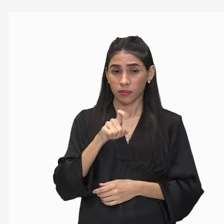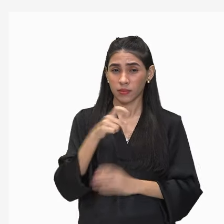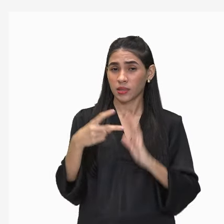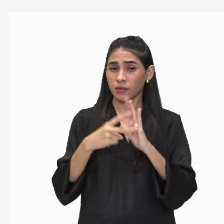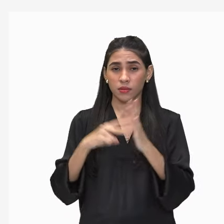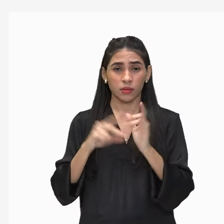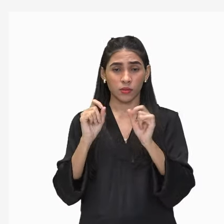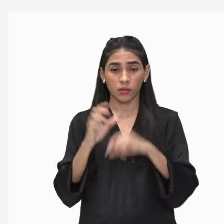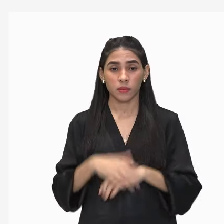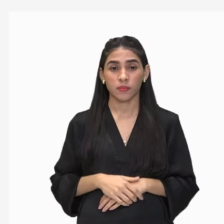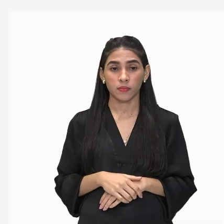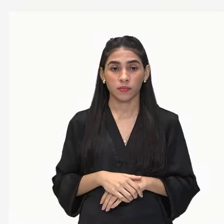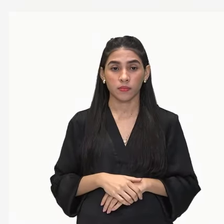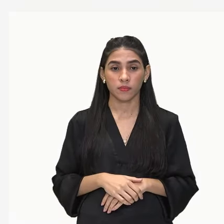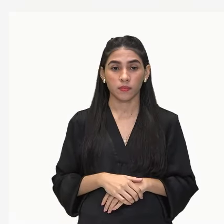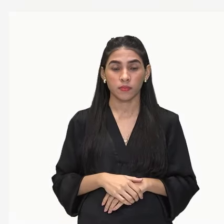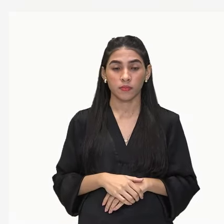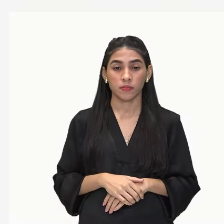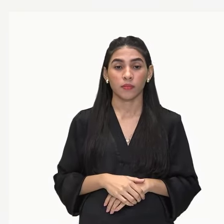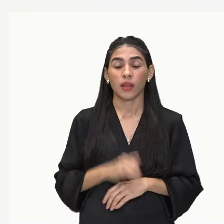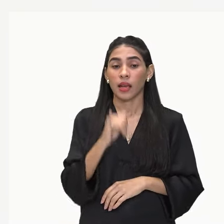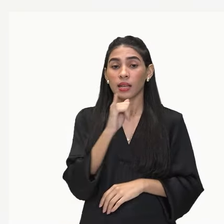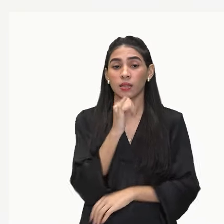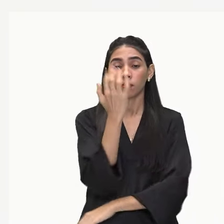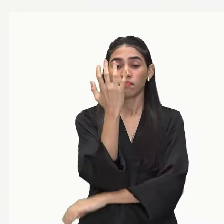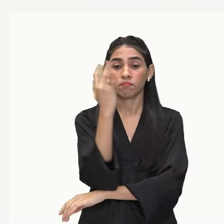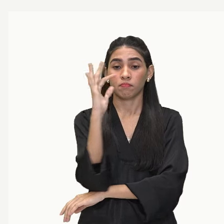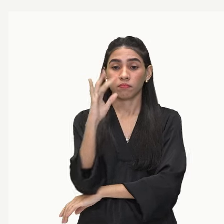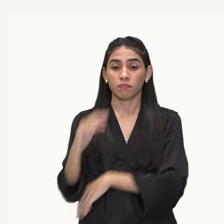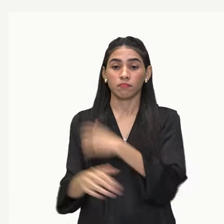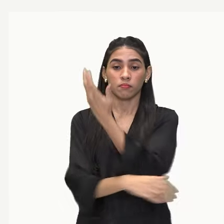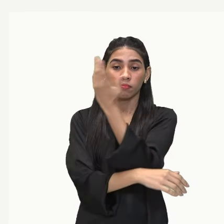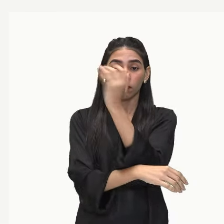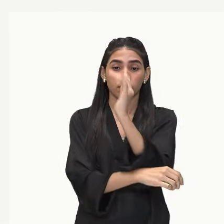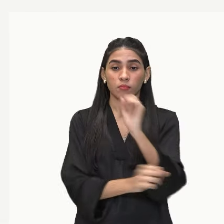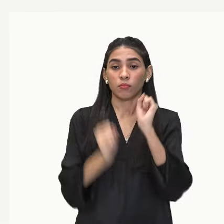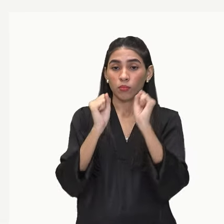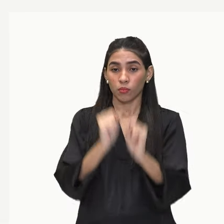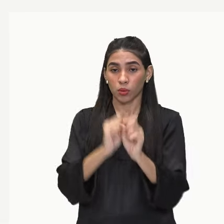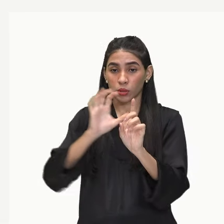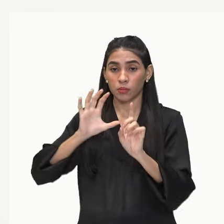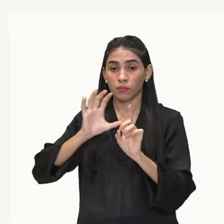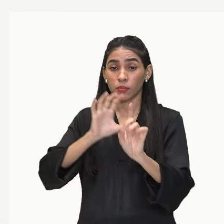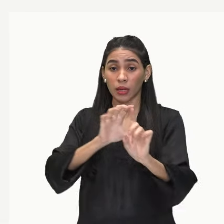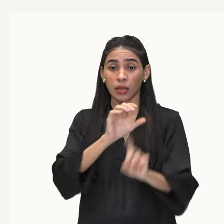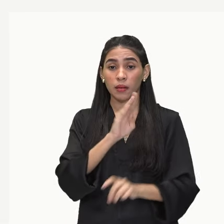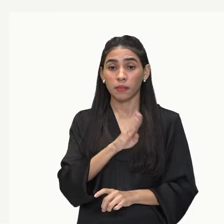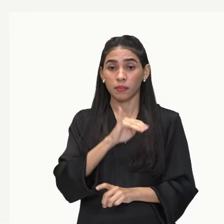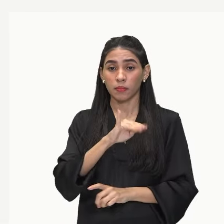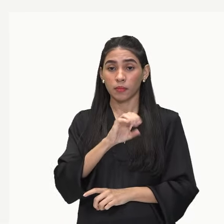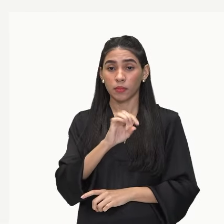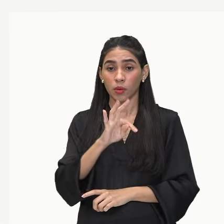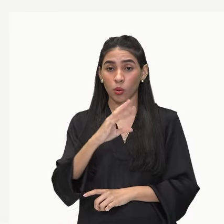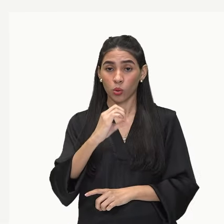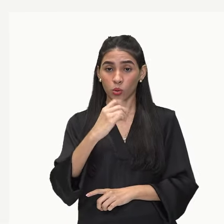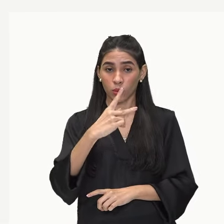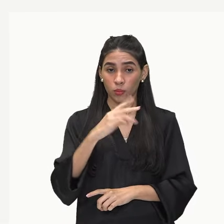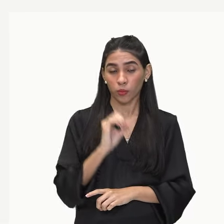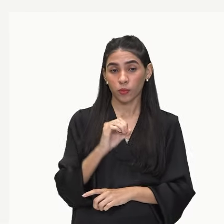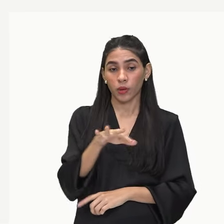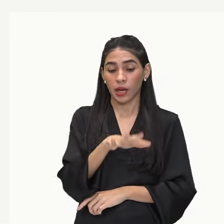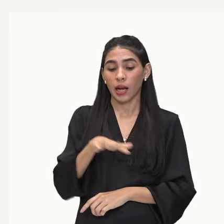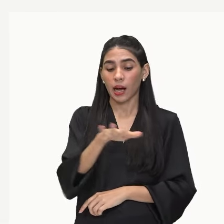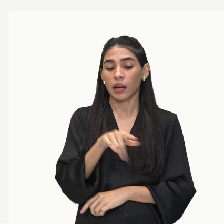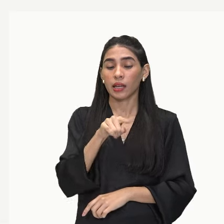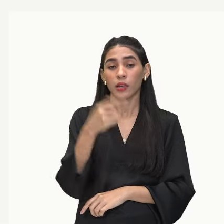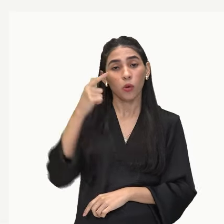É o máximo que flora e fauna pode atingir num biótopo. Não o máximo que ela pode atingir naquele espaço onde ela